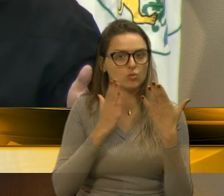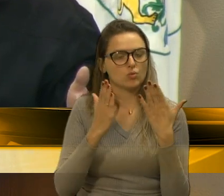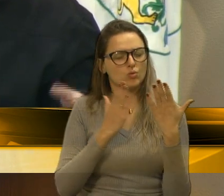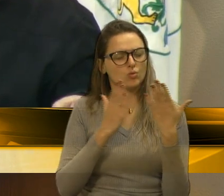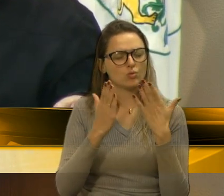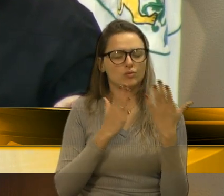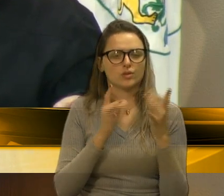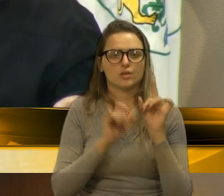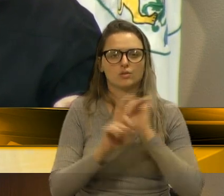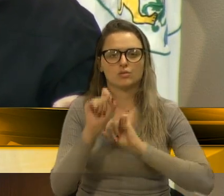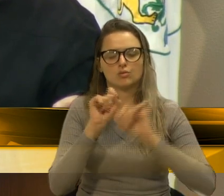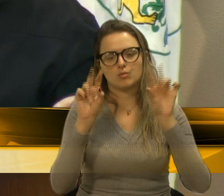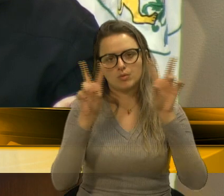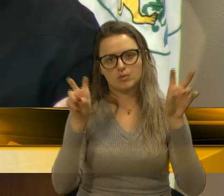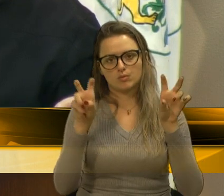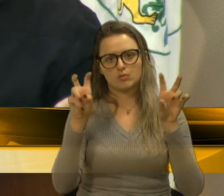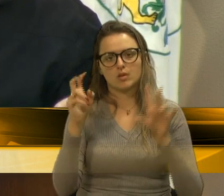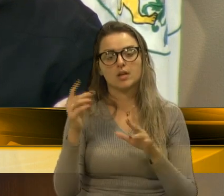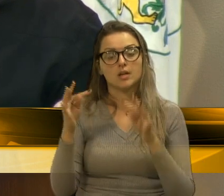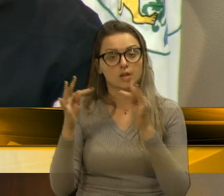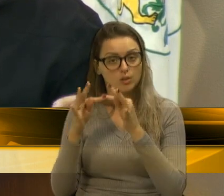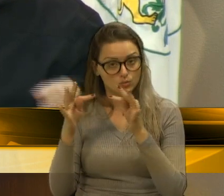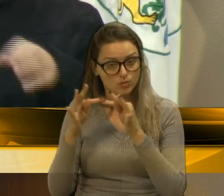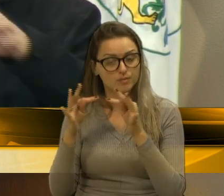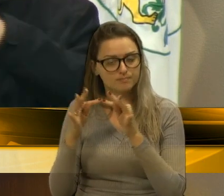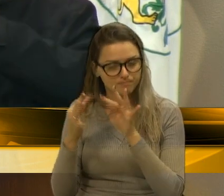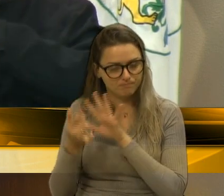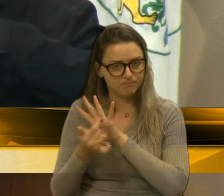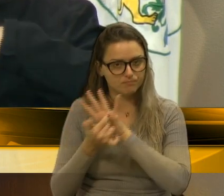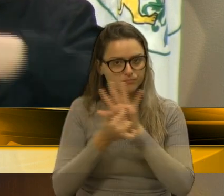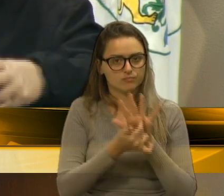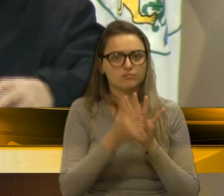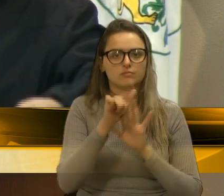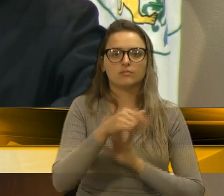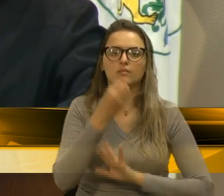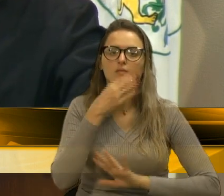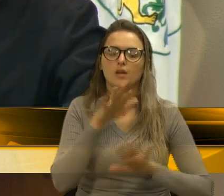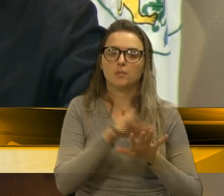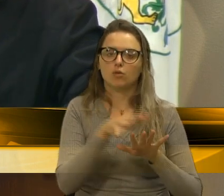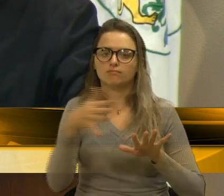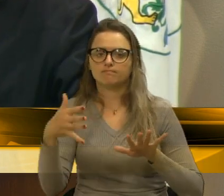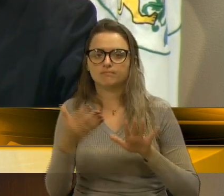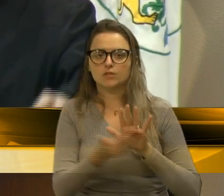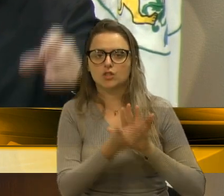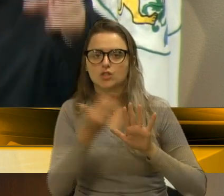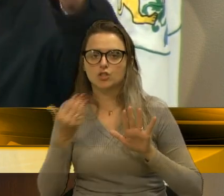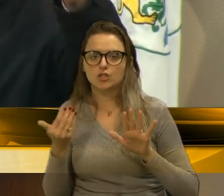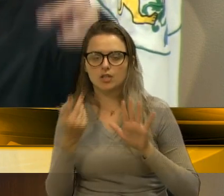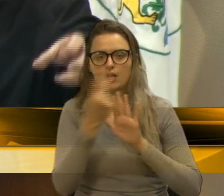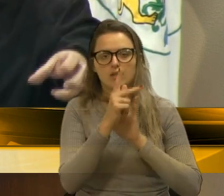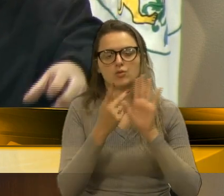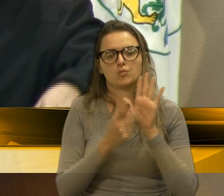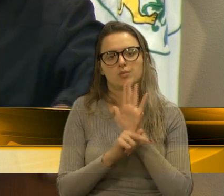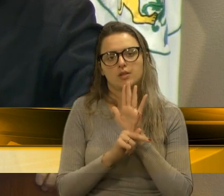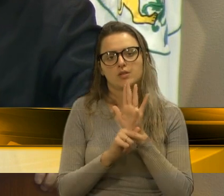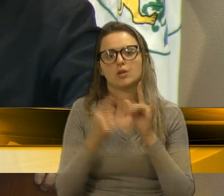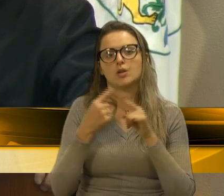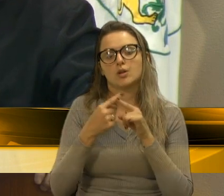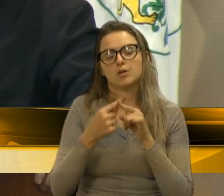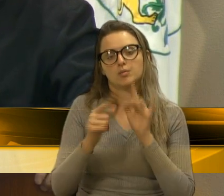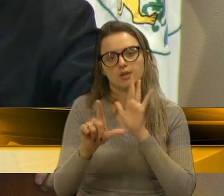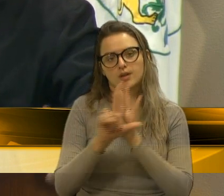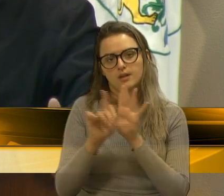E os técnicos mesmo recomendaram, ó, é bom excluir isso do plano diretor, porque a legislação